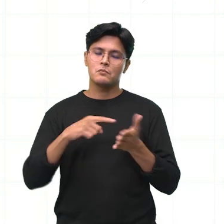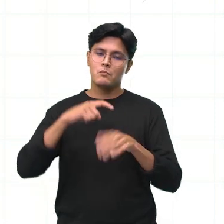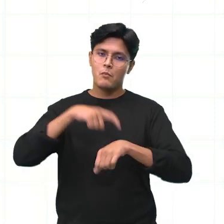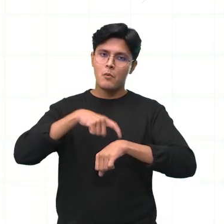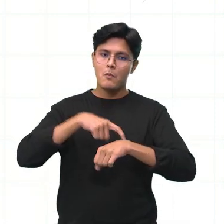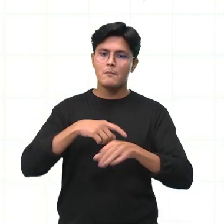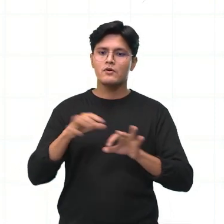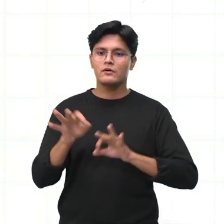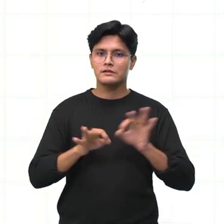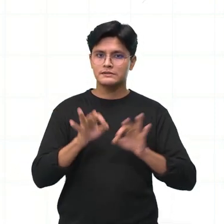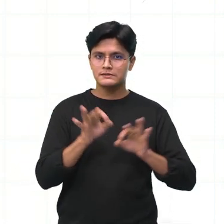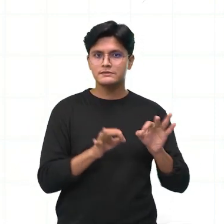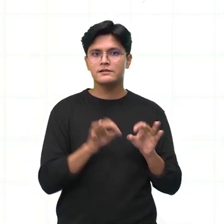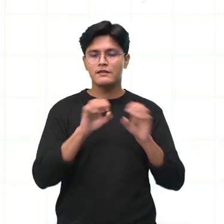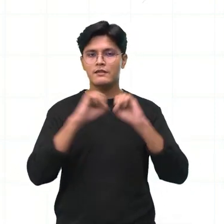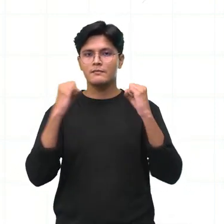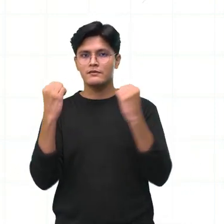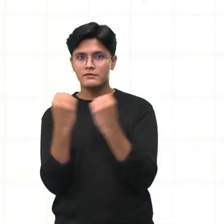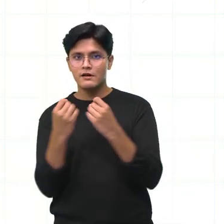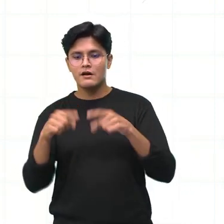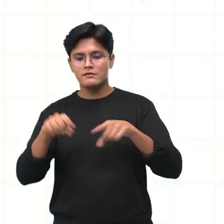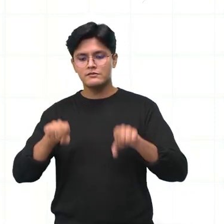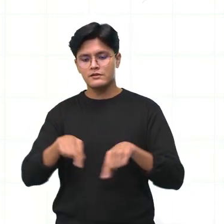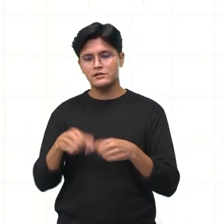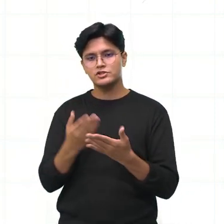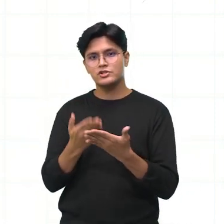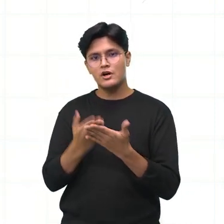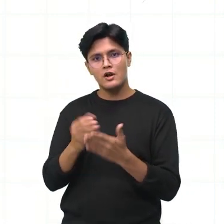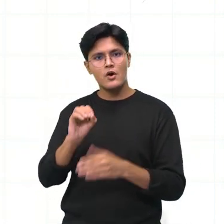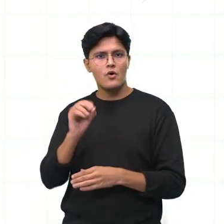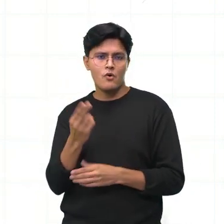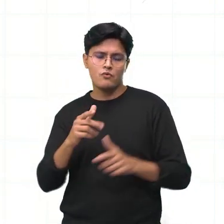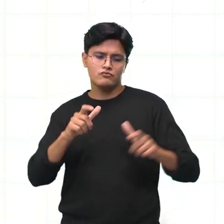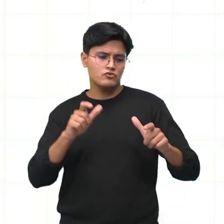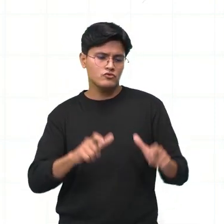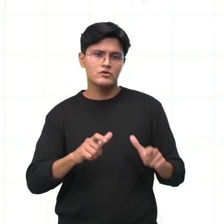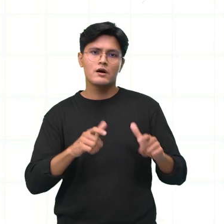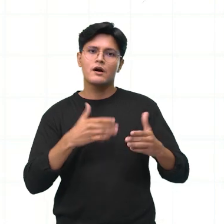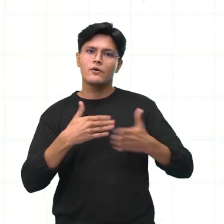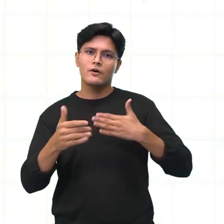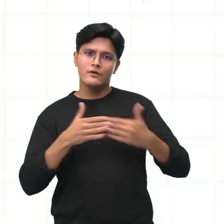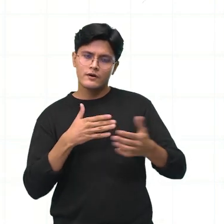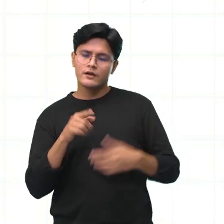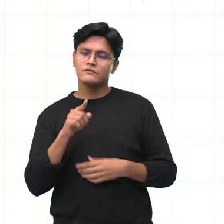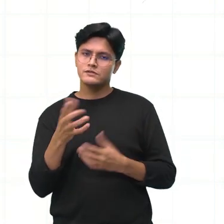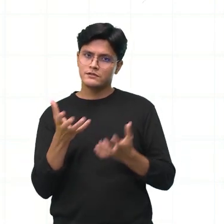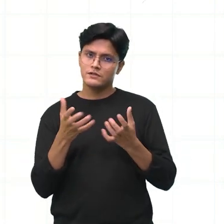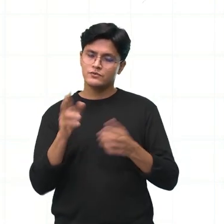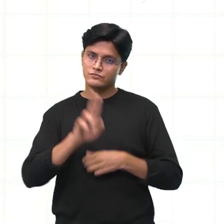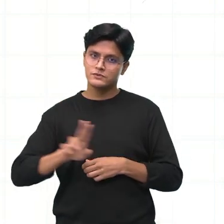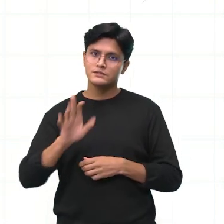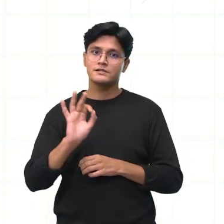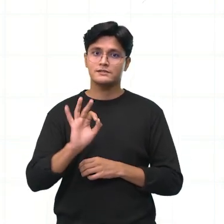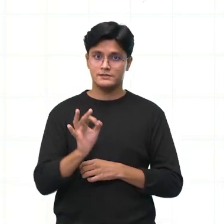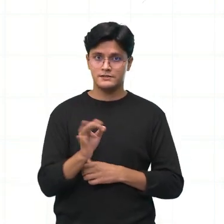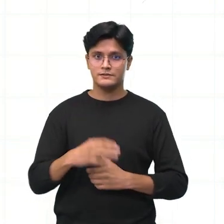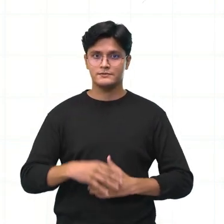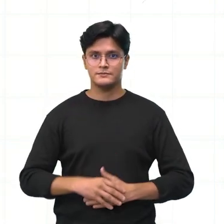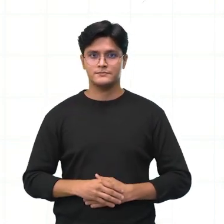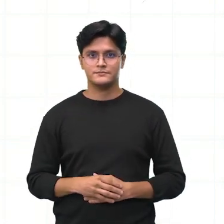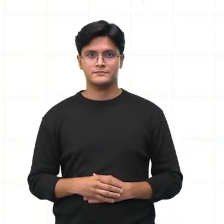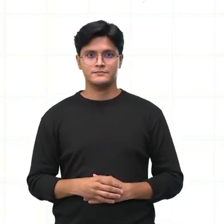aí um seminário, seja para a sala de aula, seja para qualquer lugar que você queira utilizar, tá bom, gente?